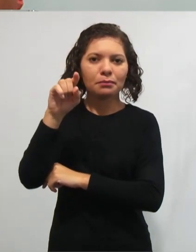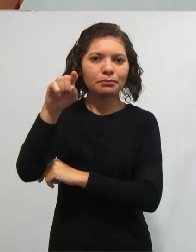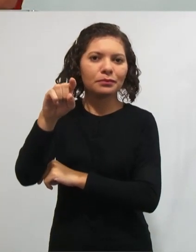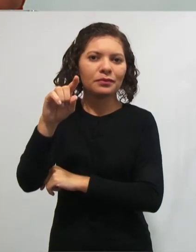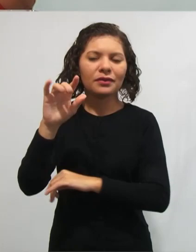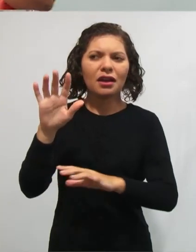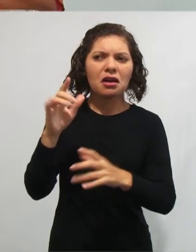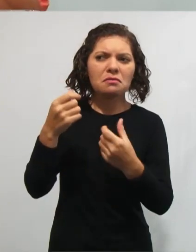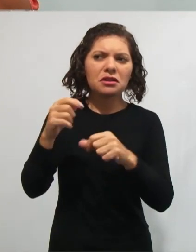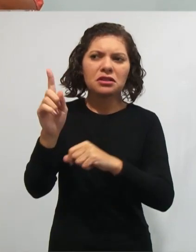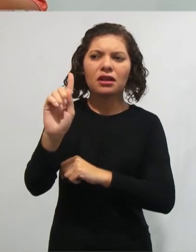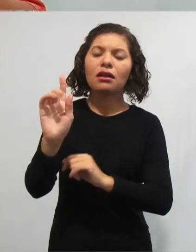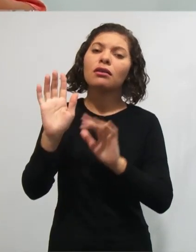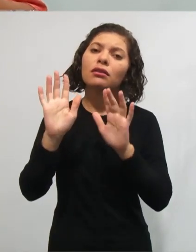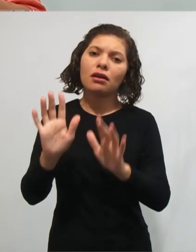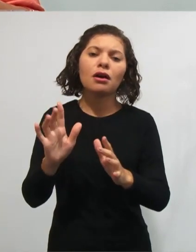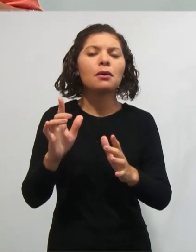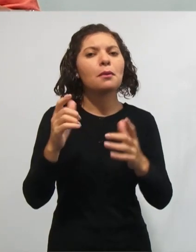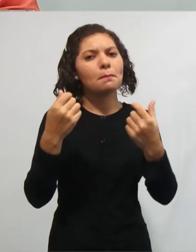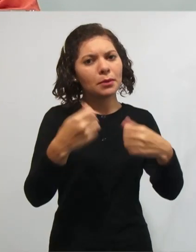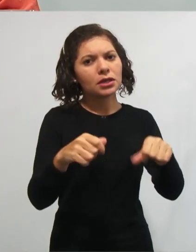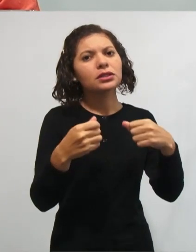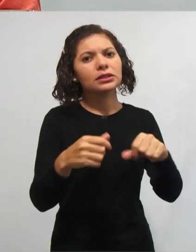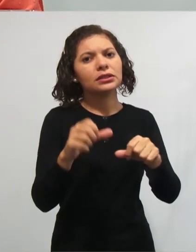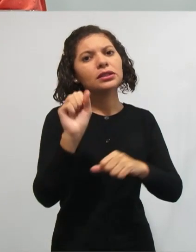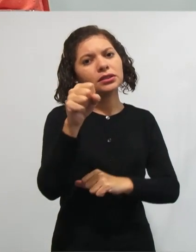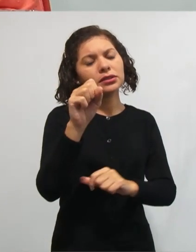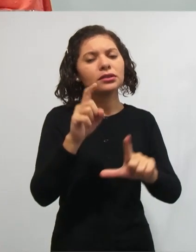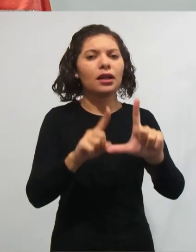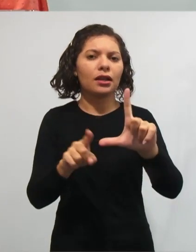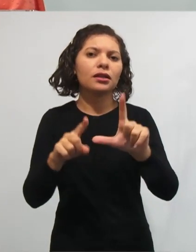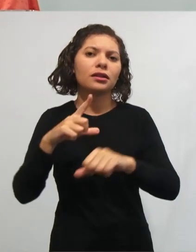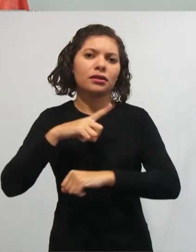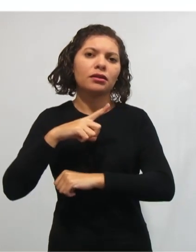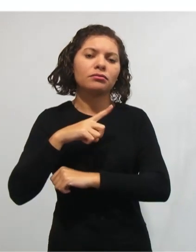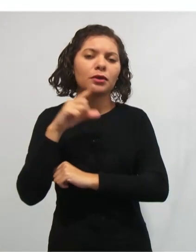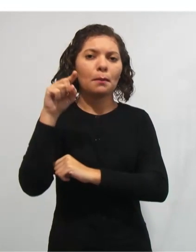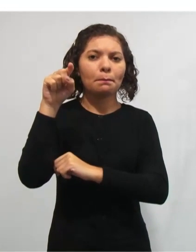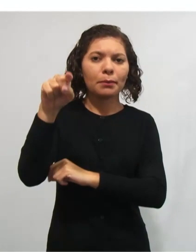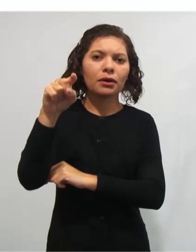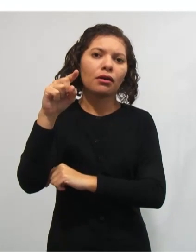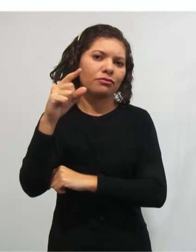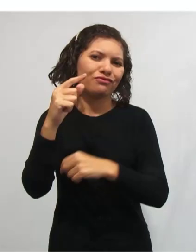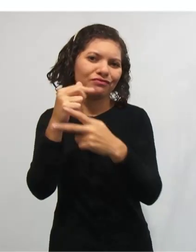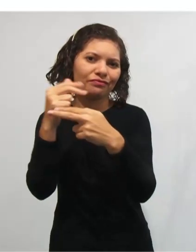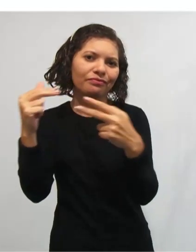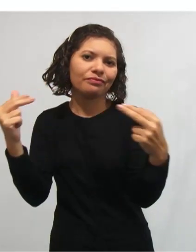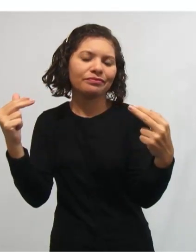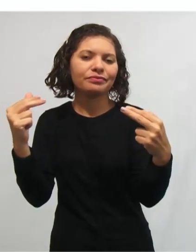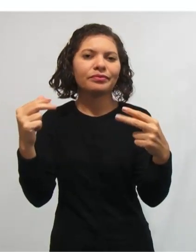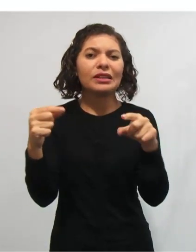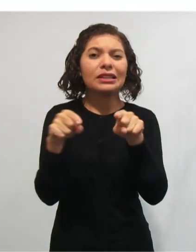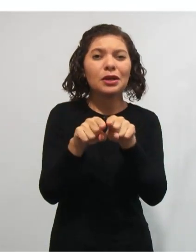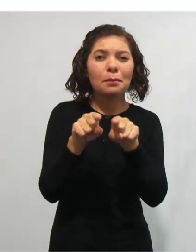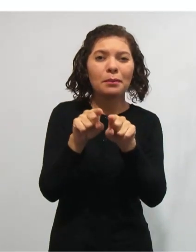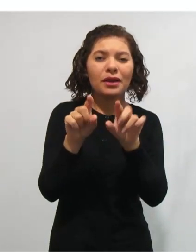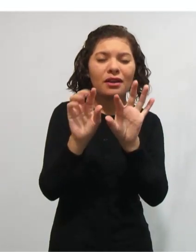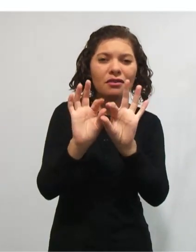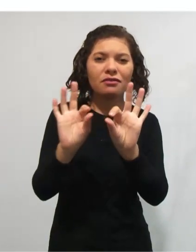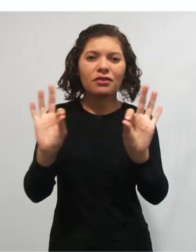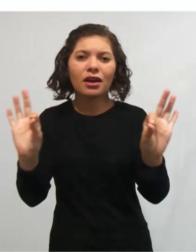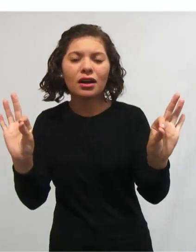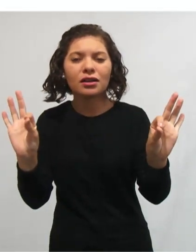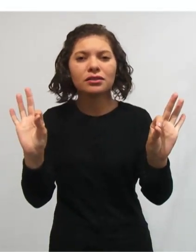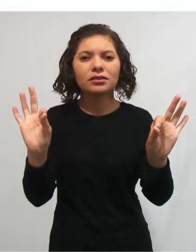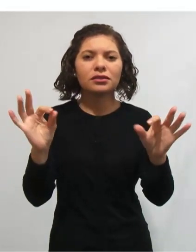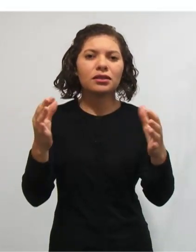desnecessário, mas faz parte da constituição da letra. Outra coisa aqui, frases, ele tem problema com frases contínuas.